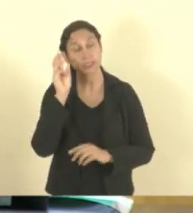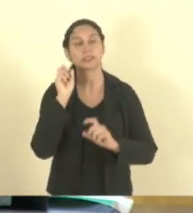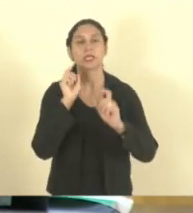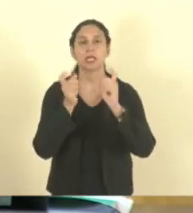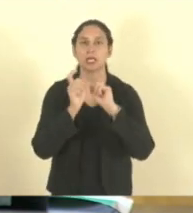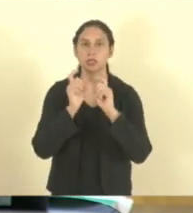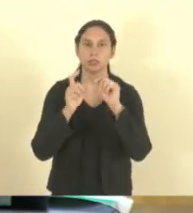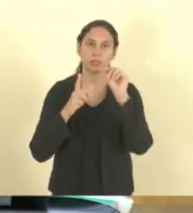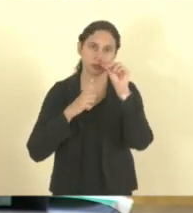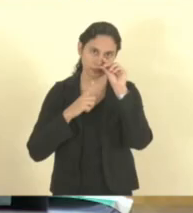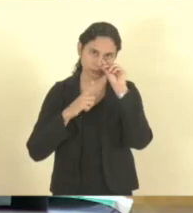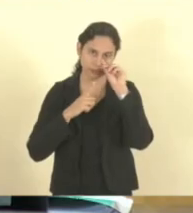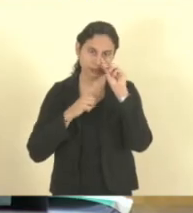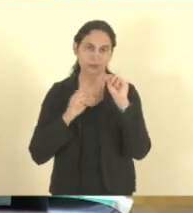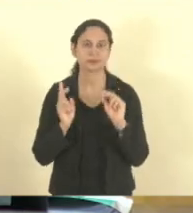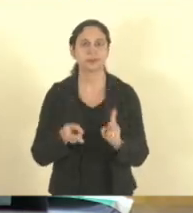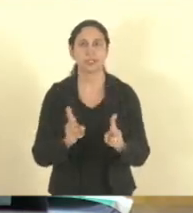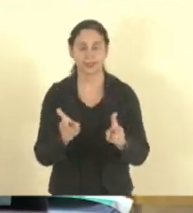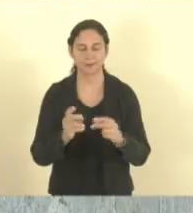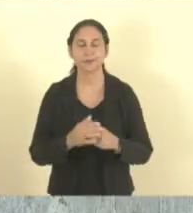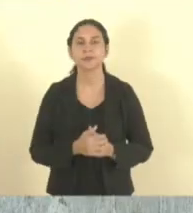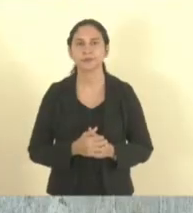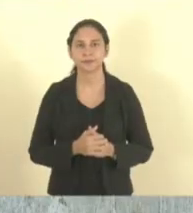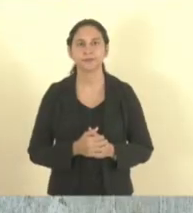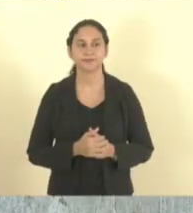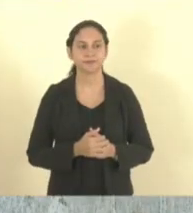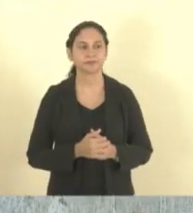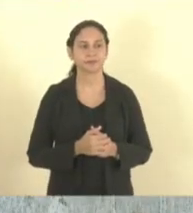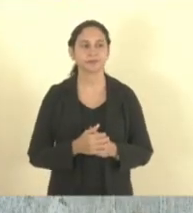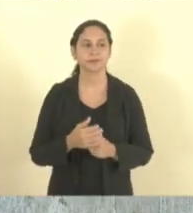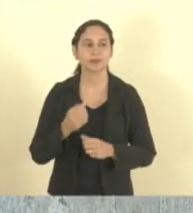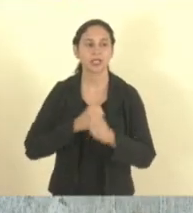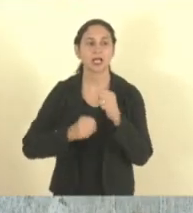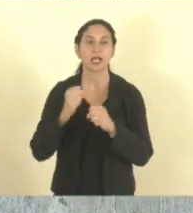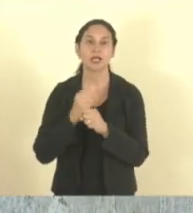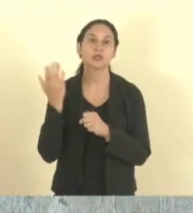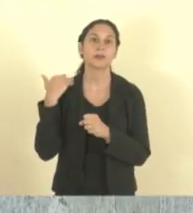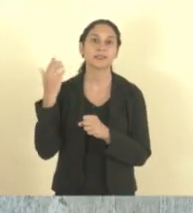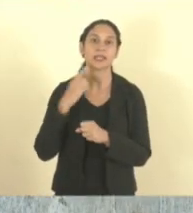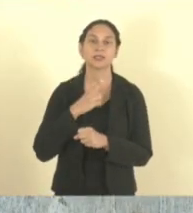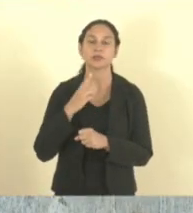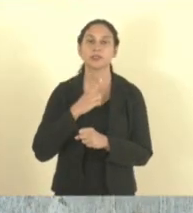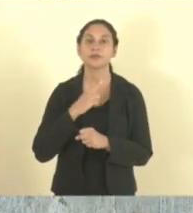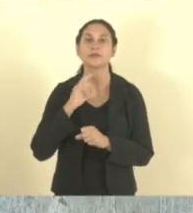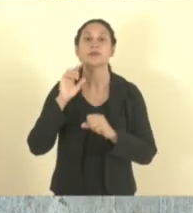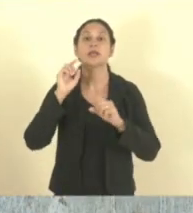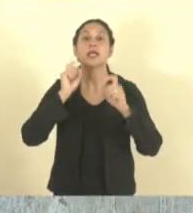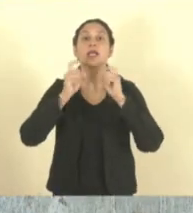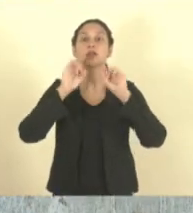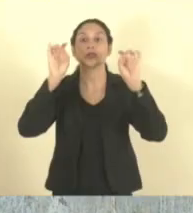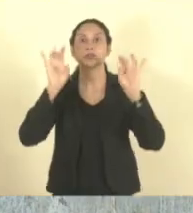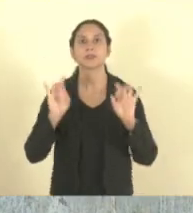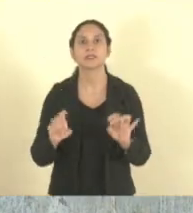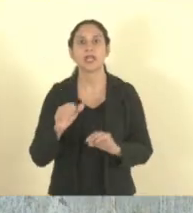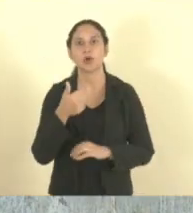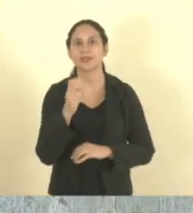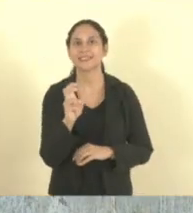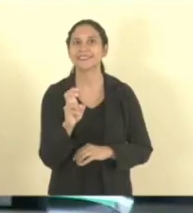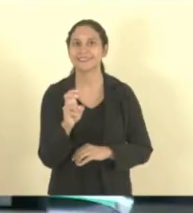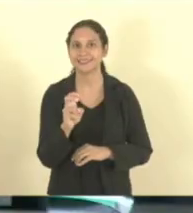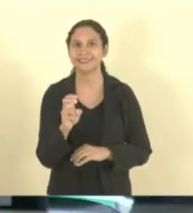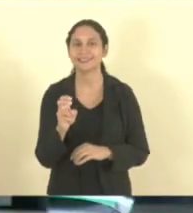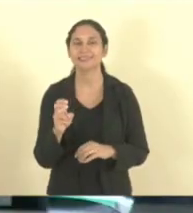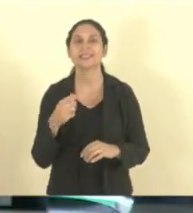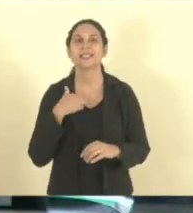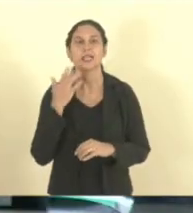quantas extraordinárias fizemos no ano passado, Alfredo? Mais de 15, né? Foram, com certeza, mais de Fizemos mais de 15 extraordinárias e eu acho que esse ano já